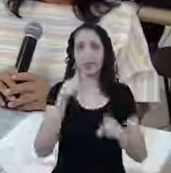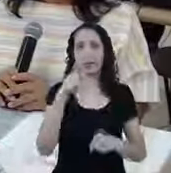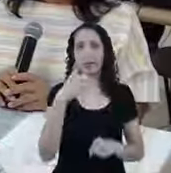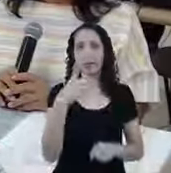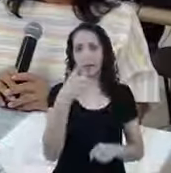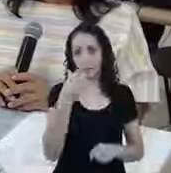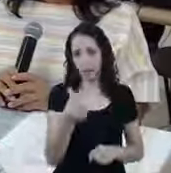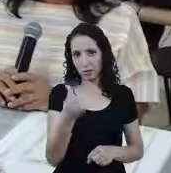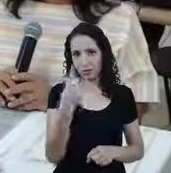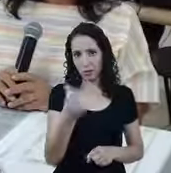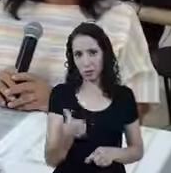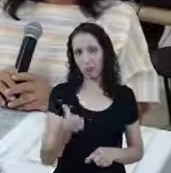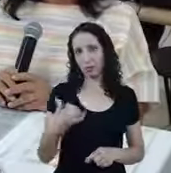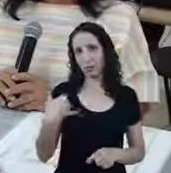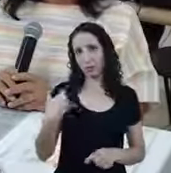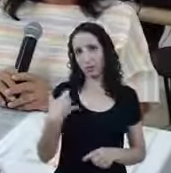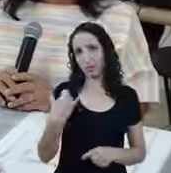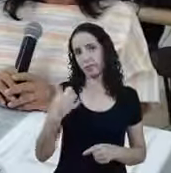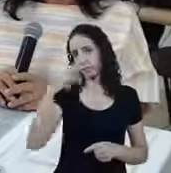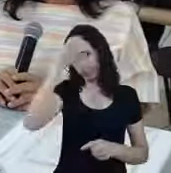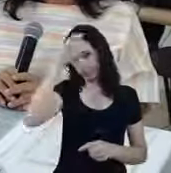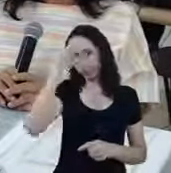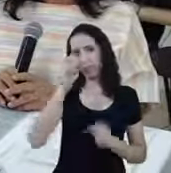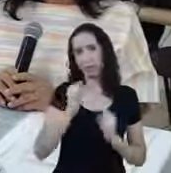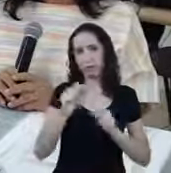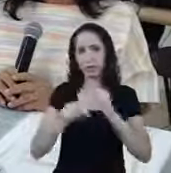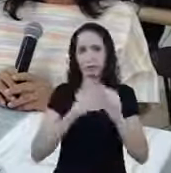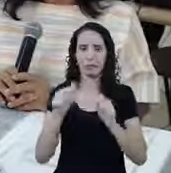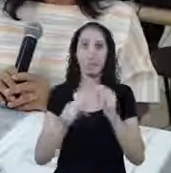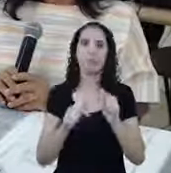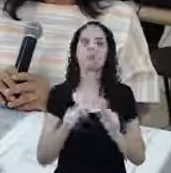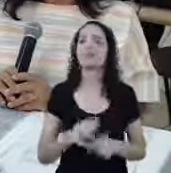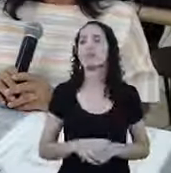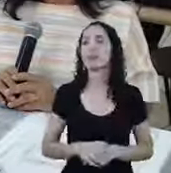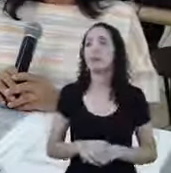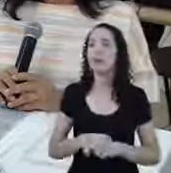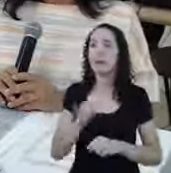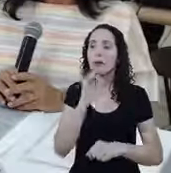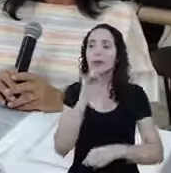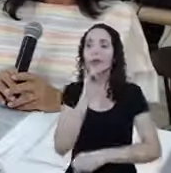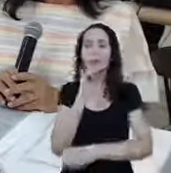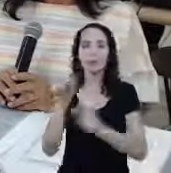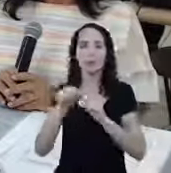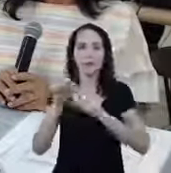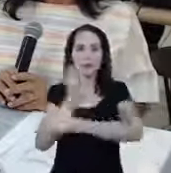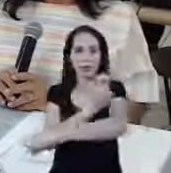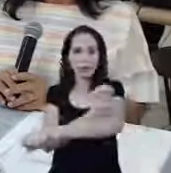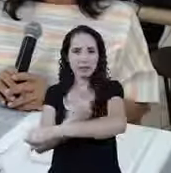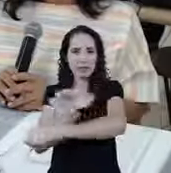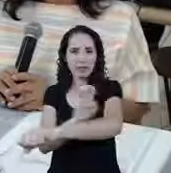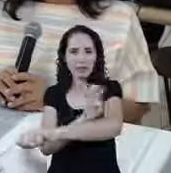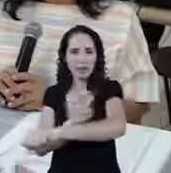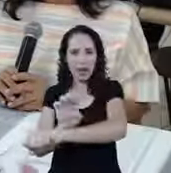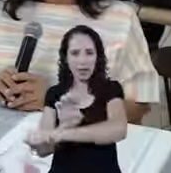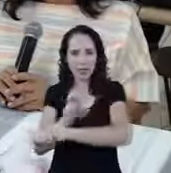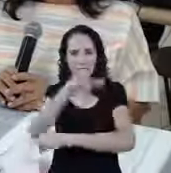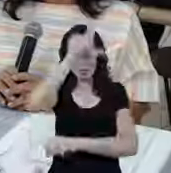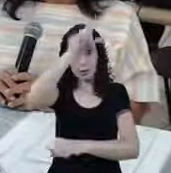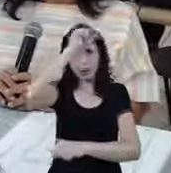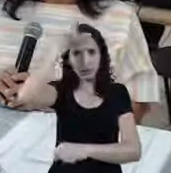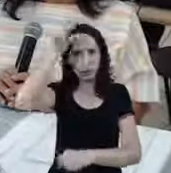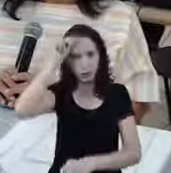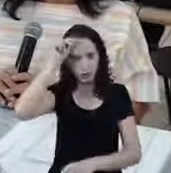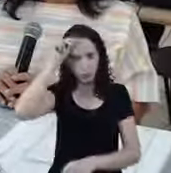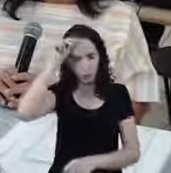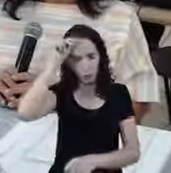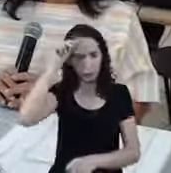Enfim Alguém que foi aprendiz Que fez estágio Menor aprendiz Ou estágio Em algum órgão Da prefeitura Alguma empresa